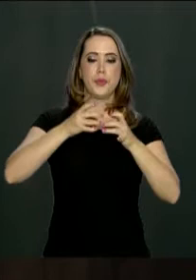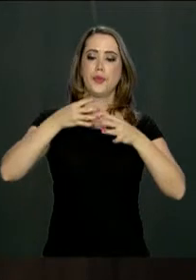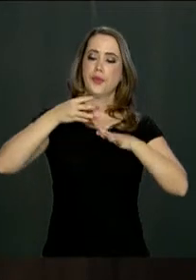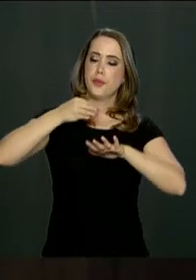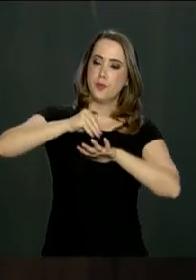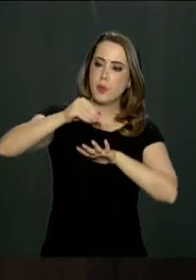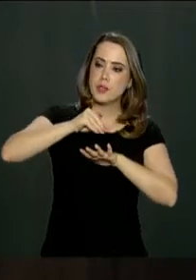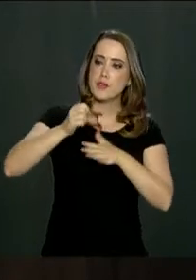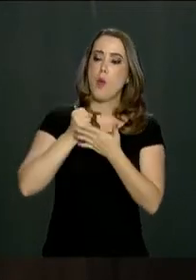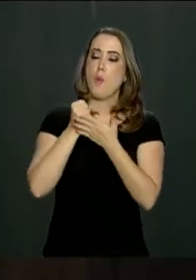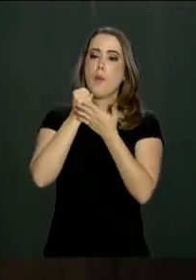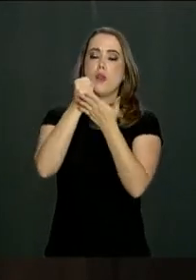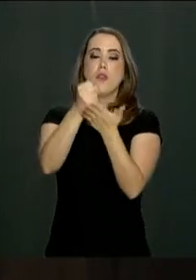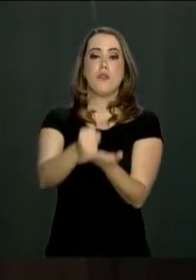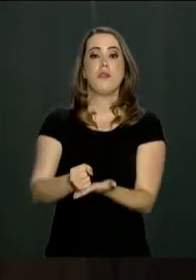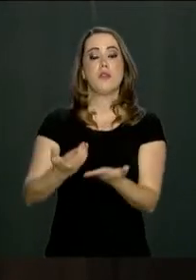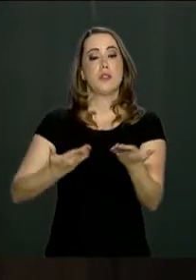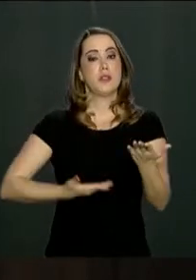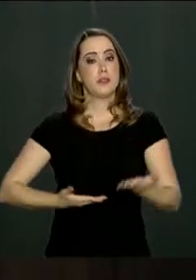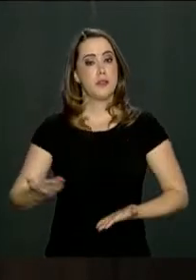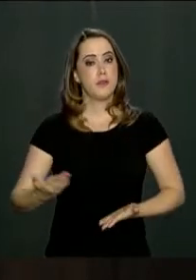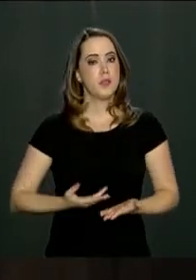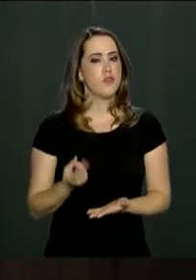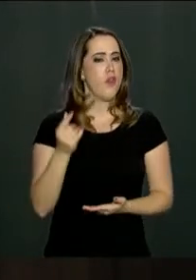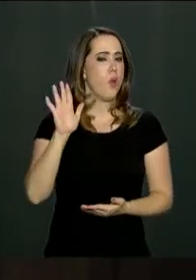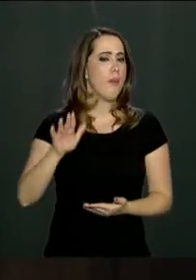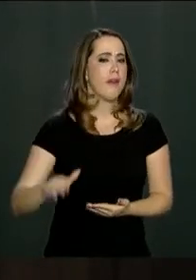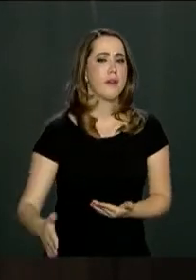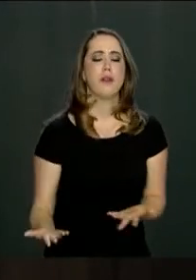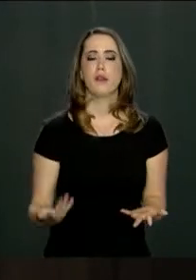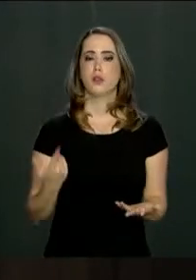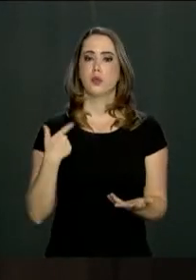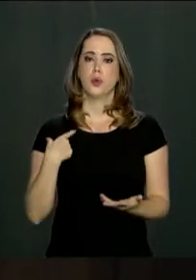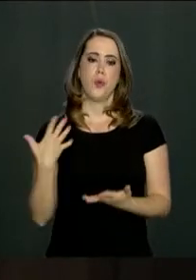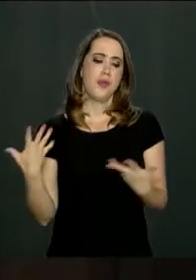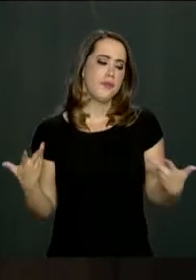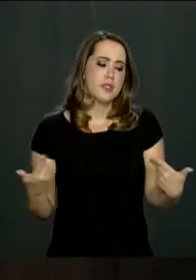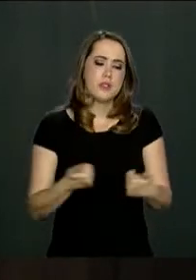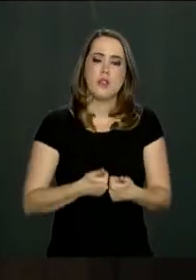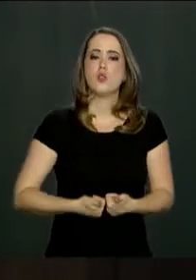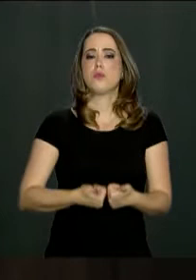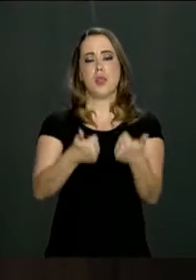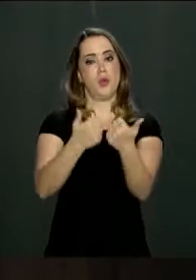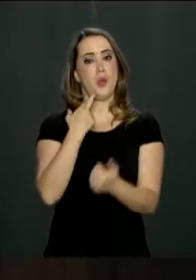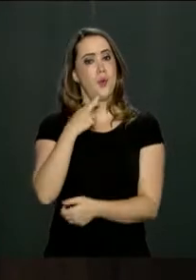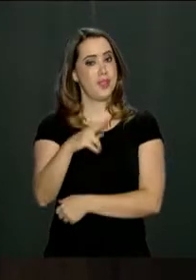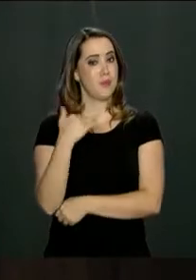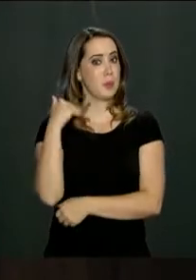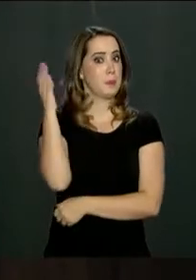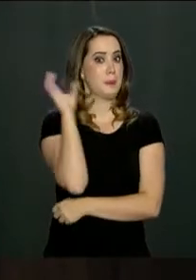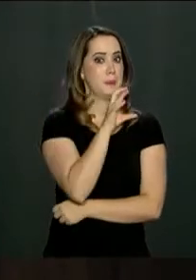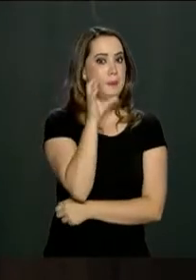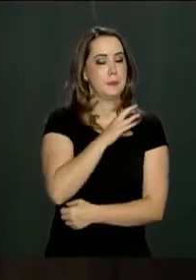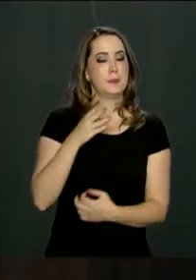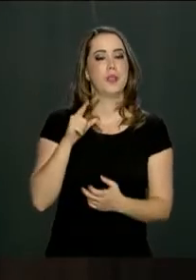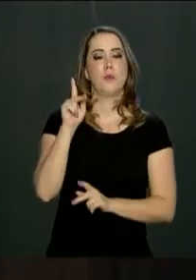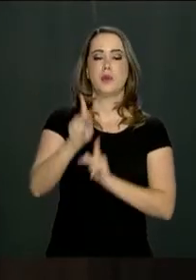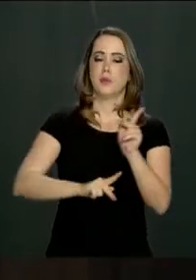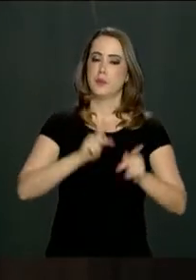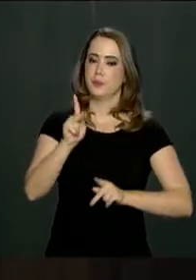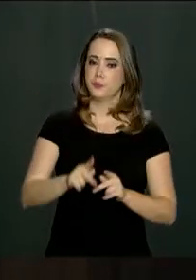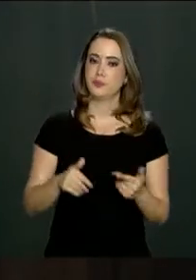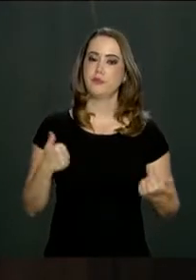serviços de uma maneira muito mais barata, muito mais eficiente e com respostas mais rápidas para a